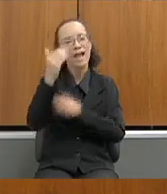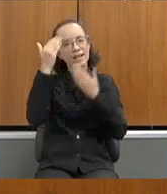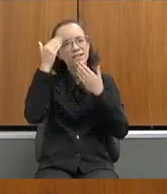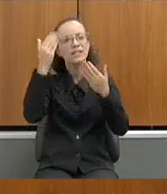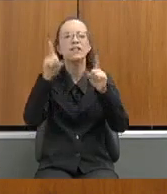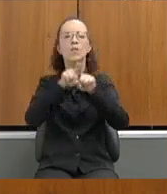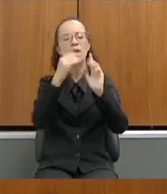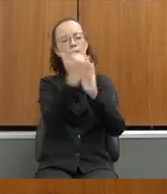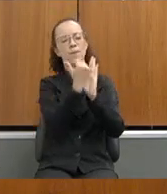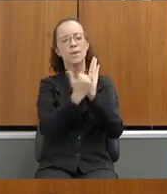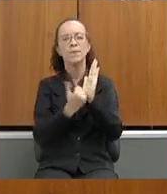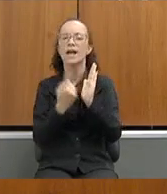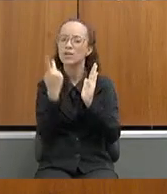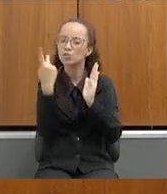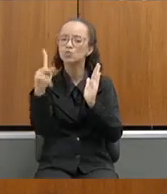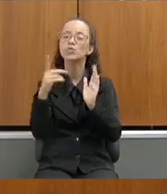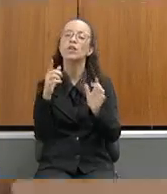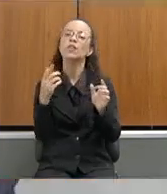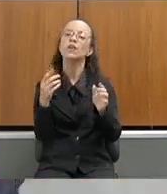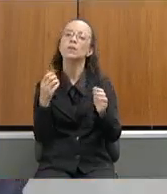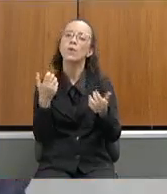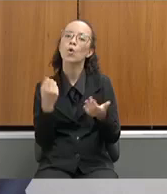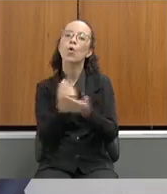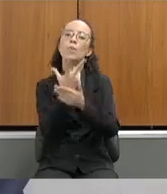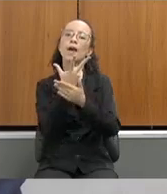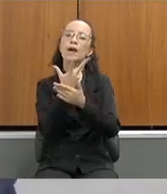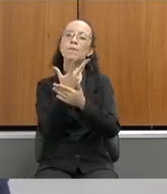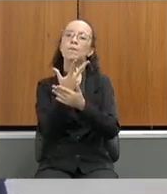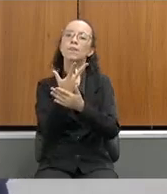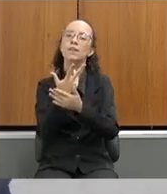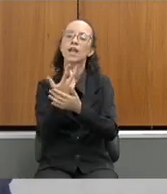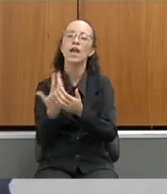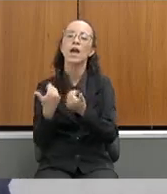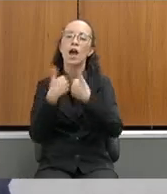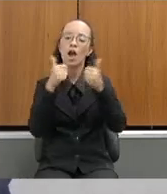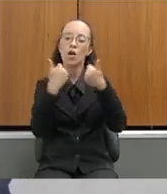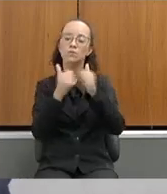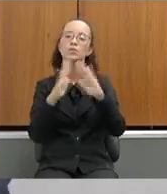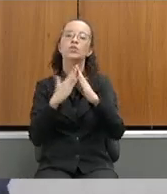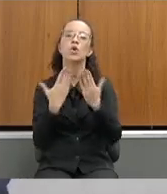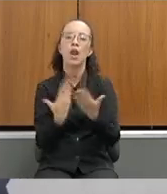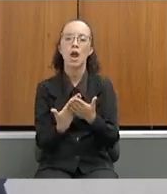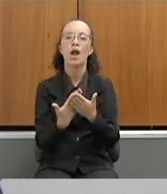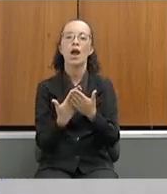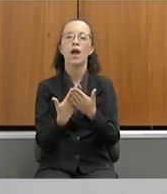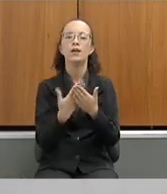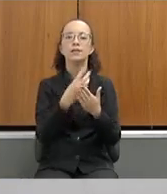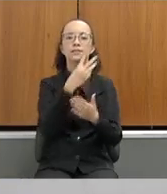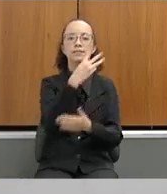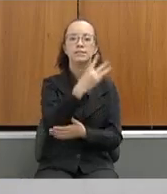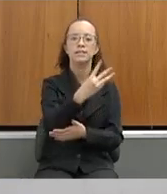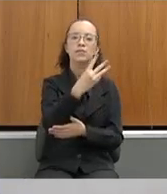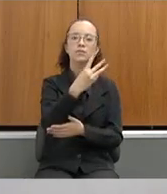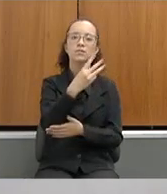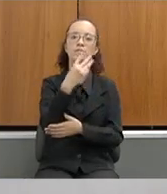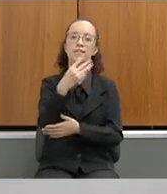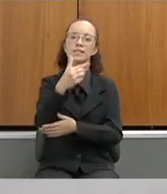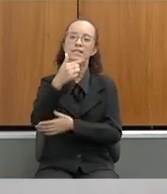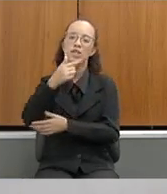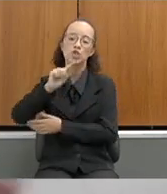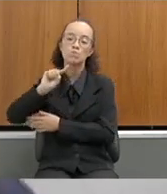emenda para a compra de um ônibus escolar de uma emenda de R$ 337.800